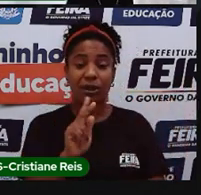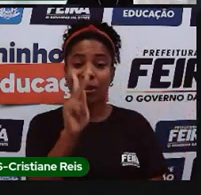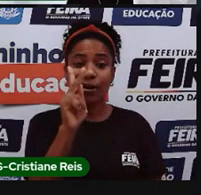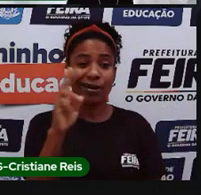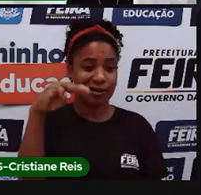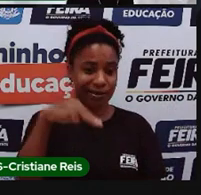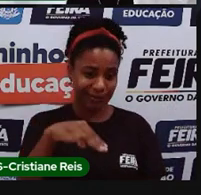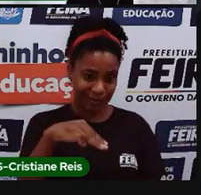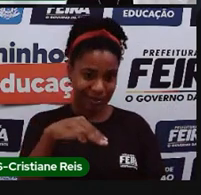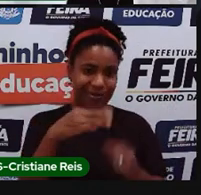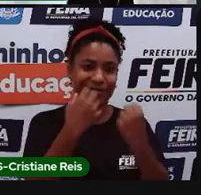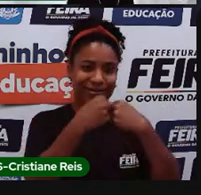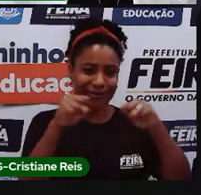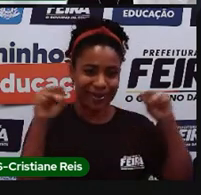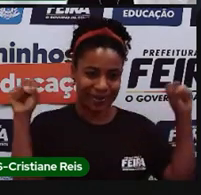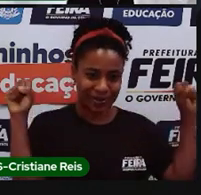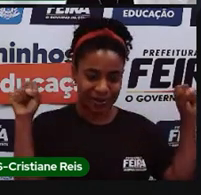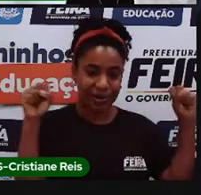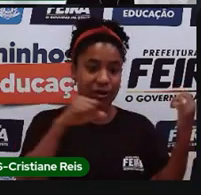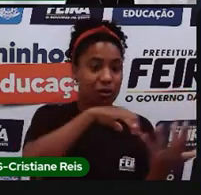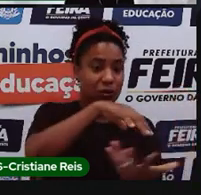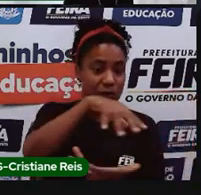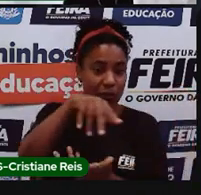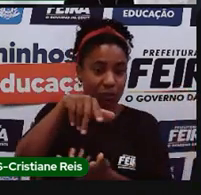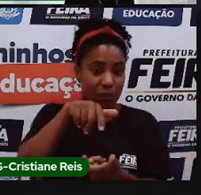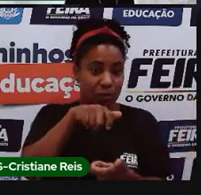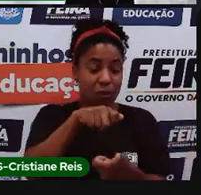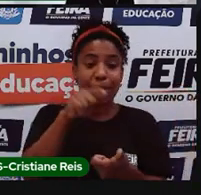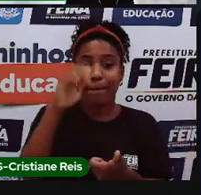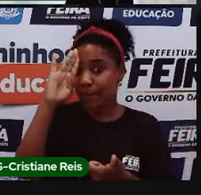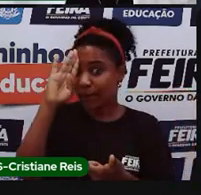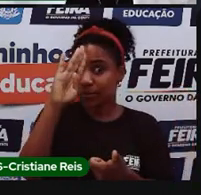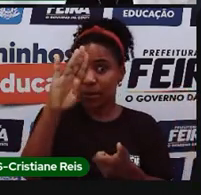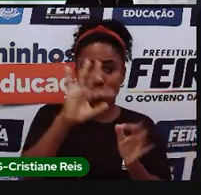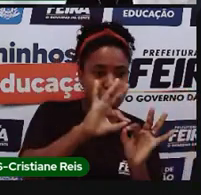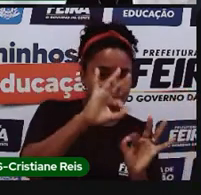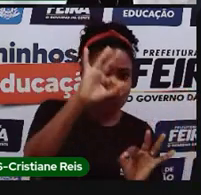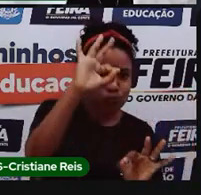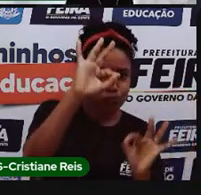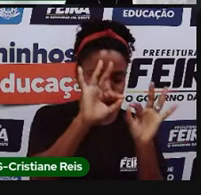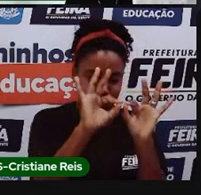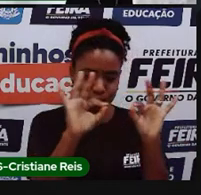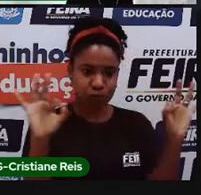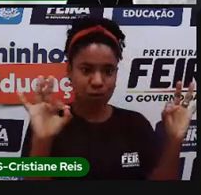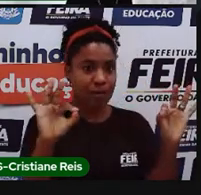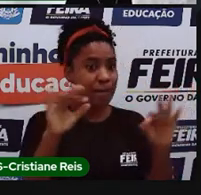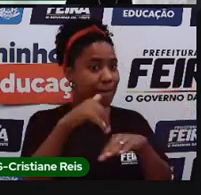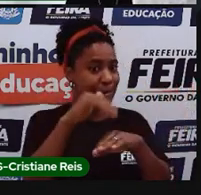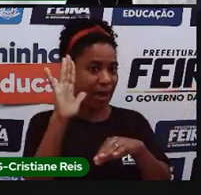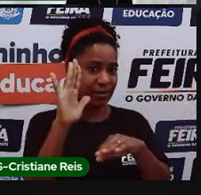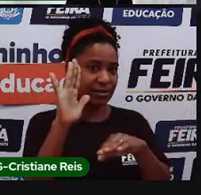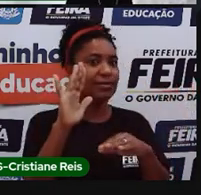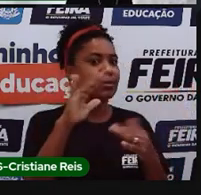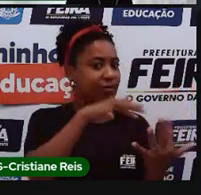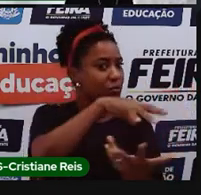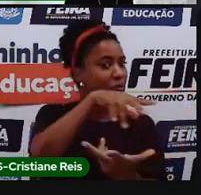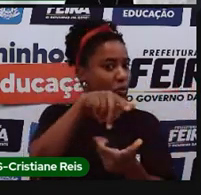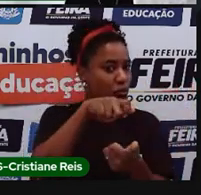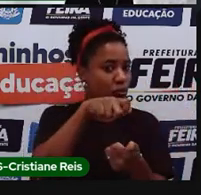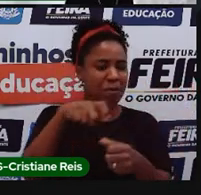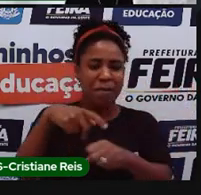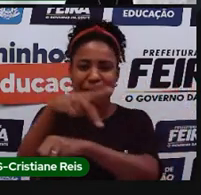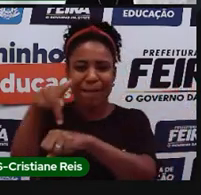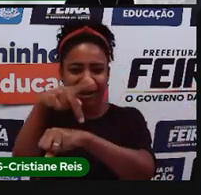numérica em mapa mundo, né, a gente não observa ela muito em mapas, né, só de países, ela é mais comum